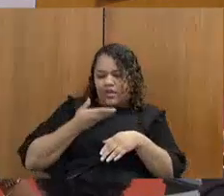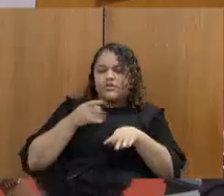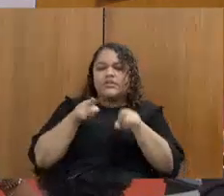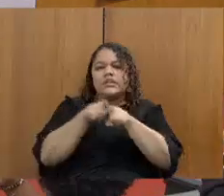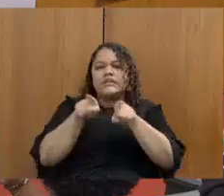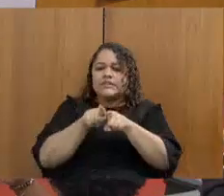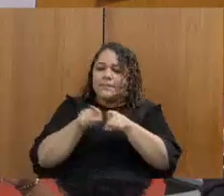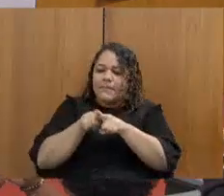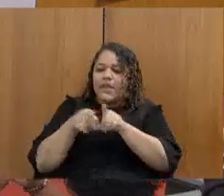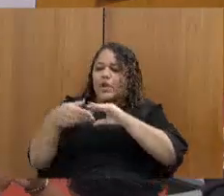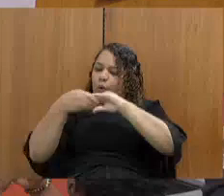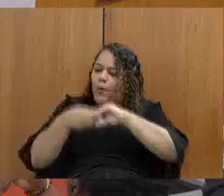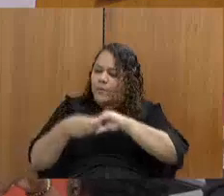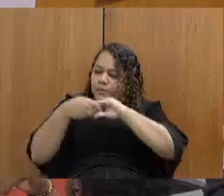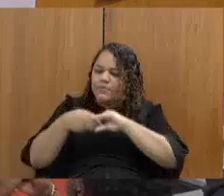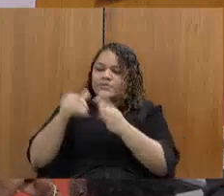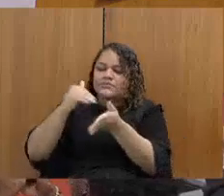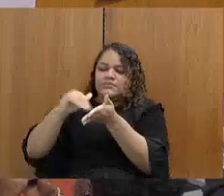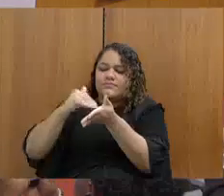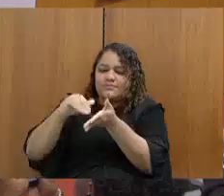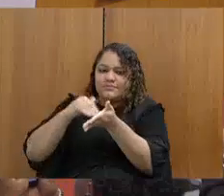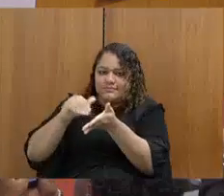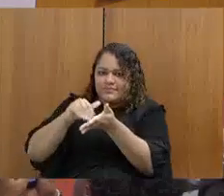o secretário Rogério Greco.